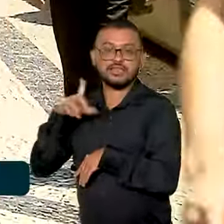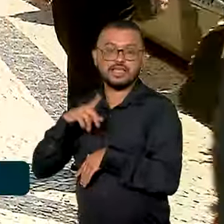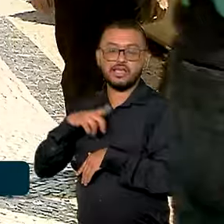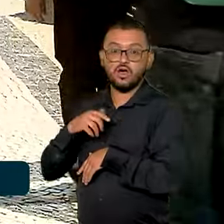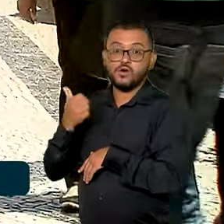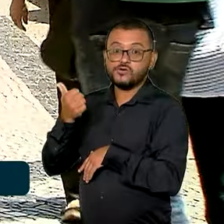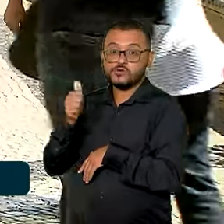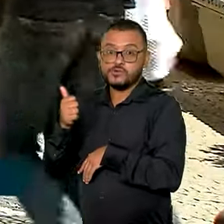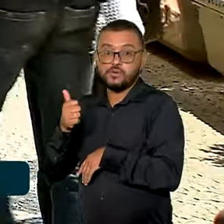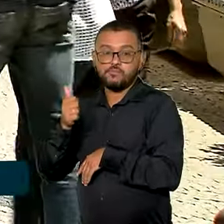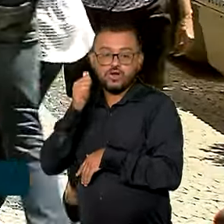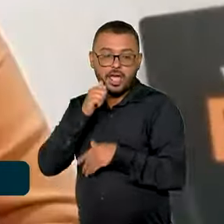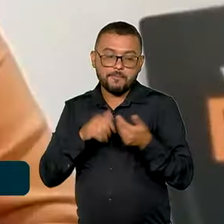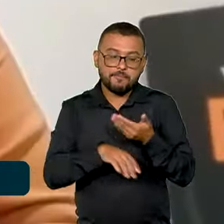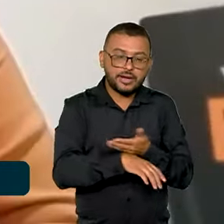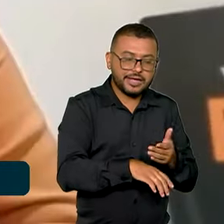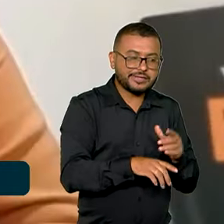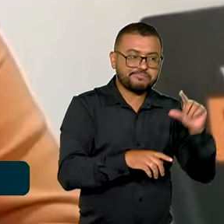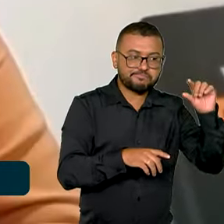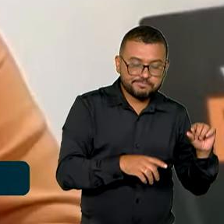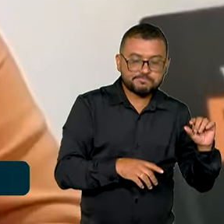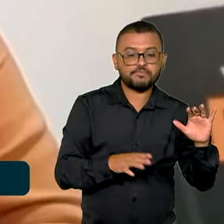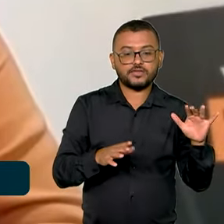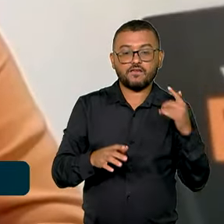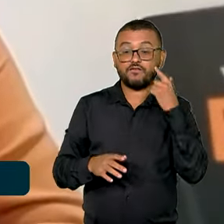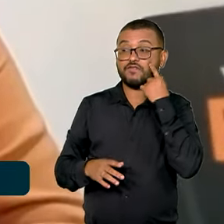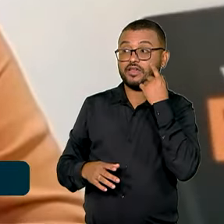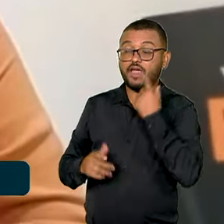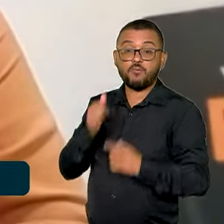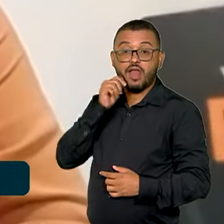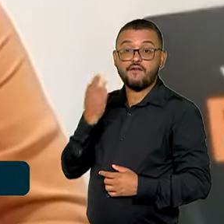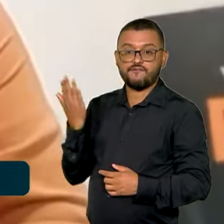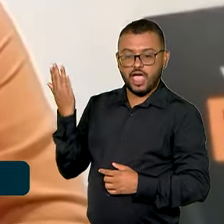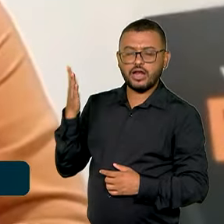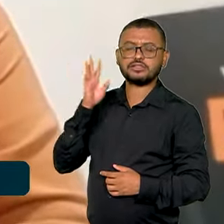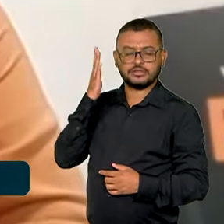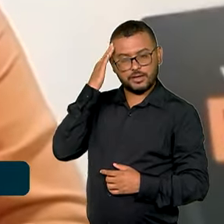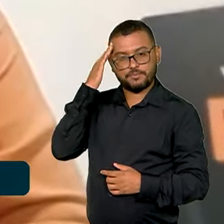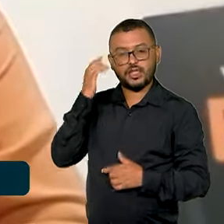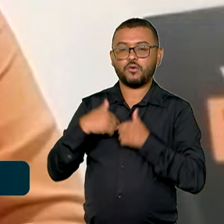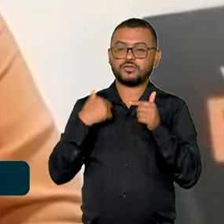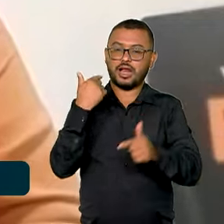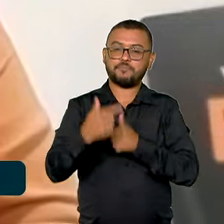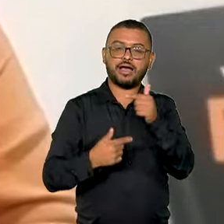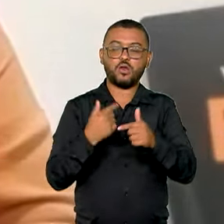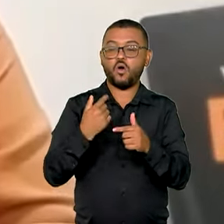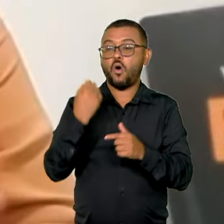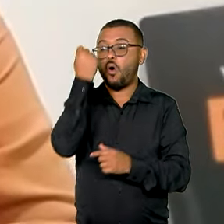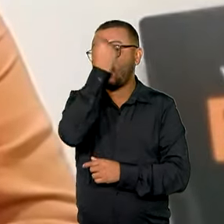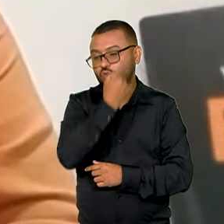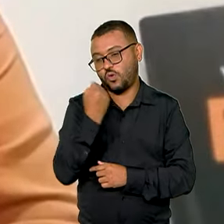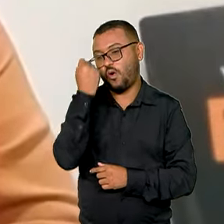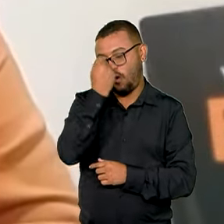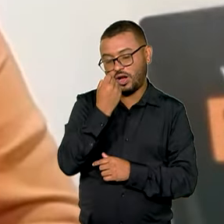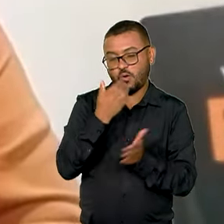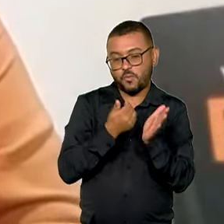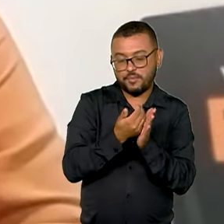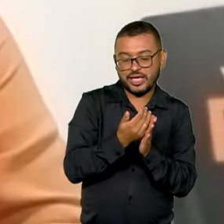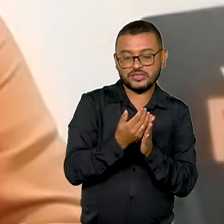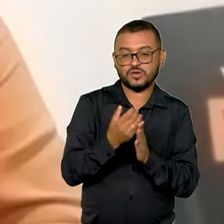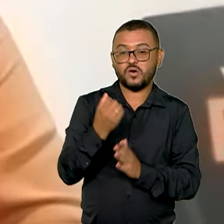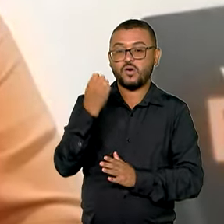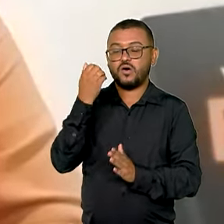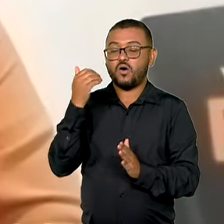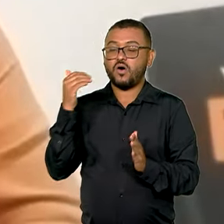tarefas do que as brancas. Realidade que a Ana Paula conhece bem. Eu trabalho 8 horas por dia, às 8h, meia-dia, das